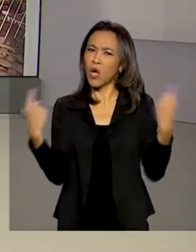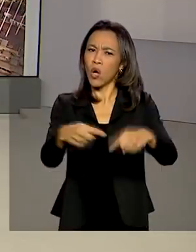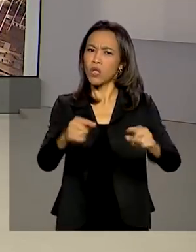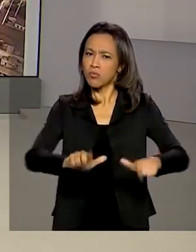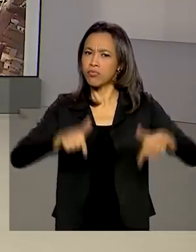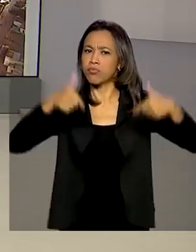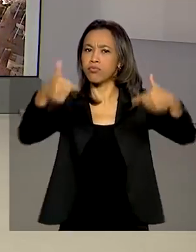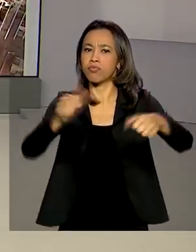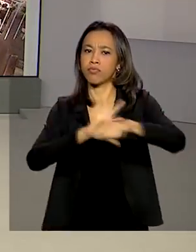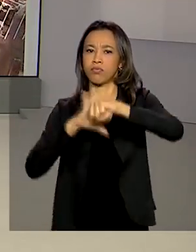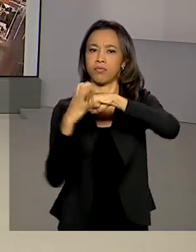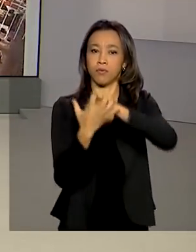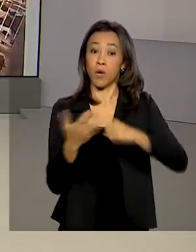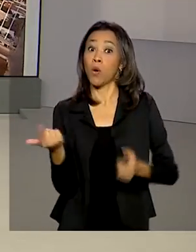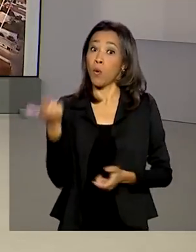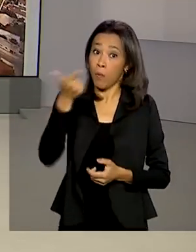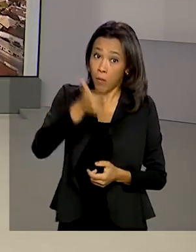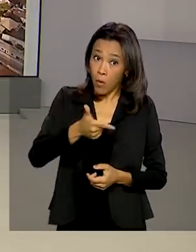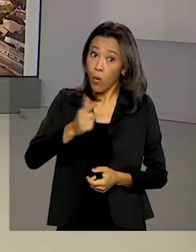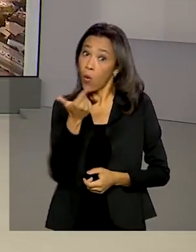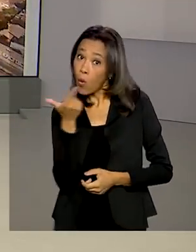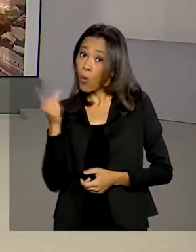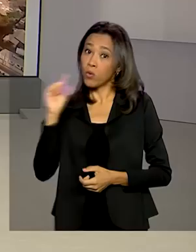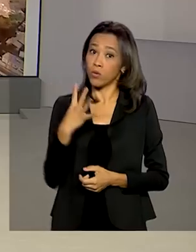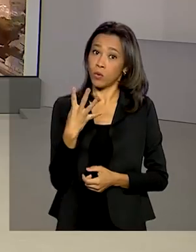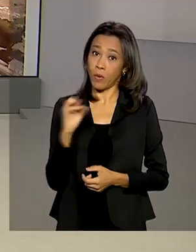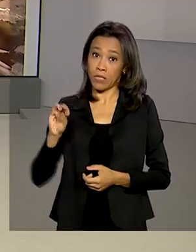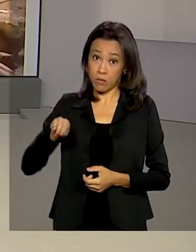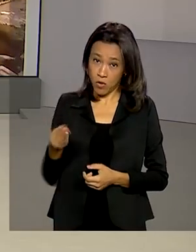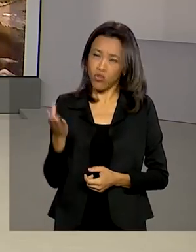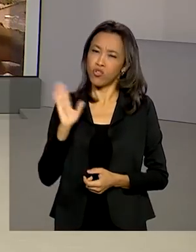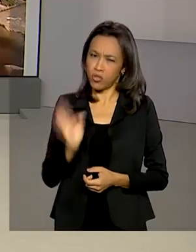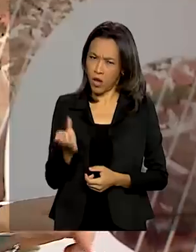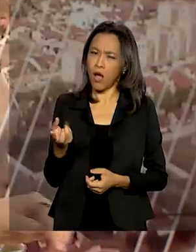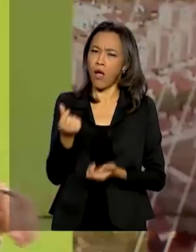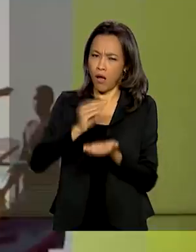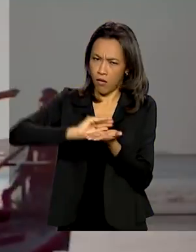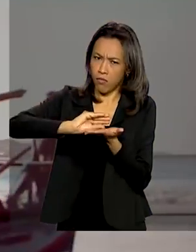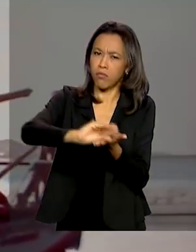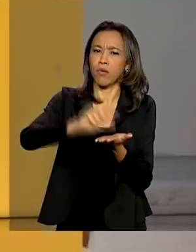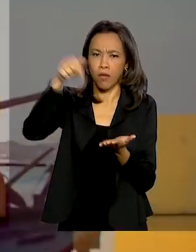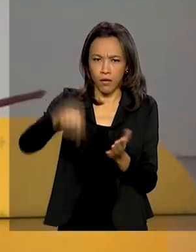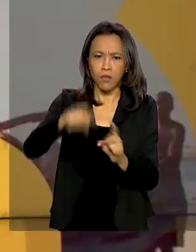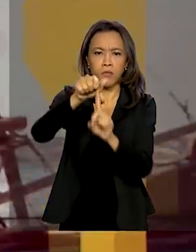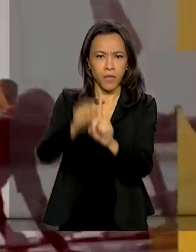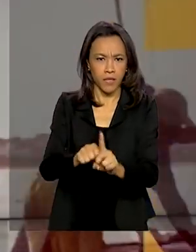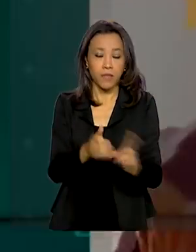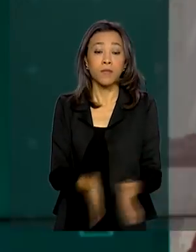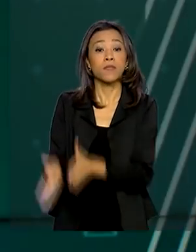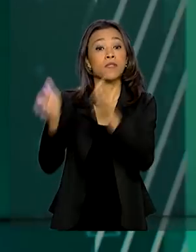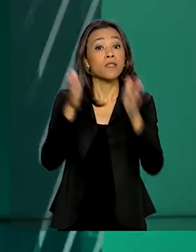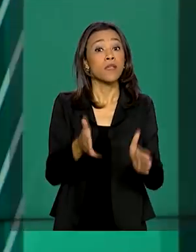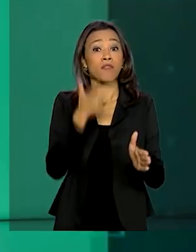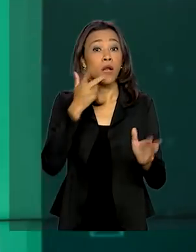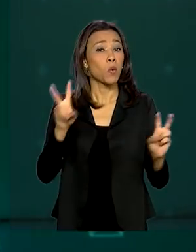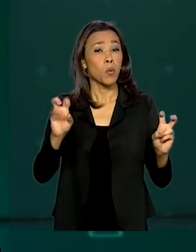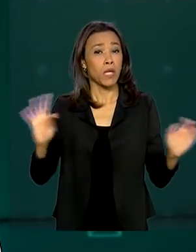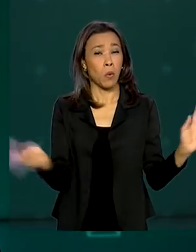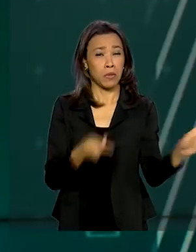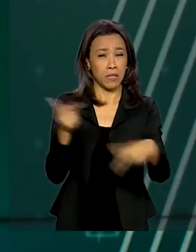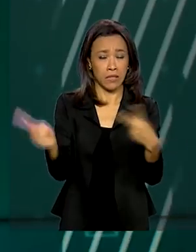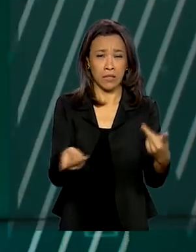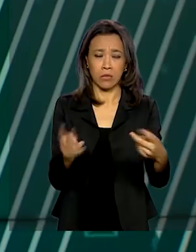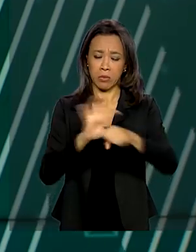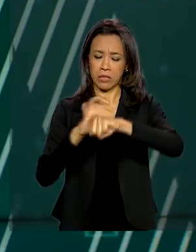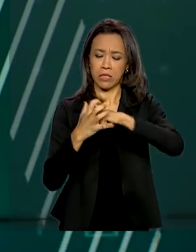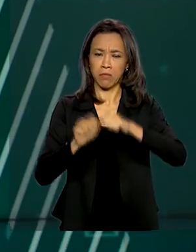Outros 400 milhões já haviam sido enviados neste mês. Ao falar da situação da Covid-19 nesta